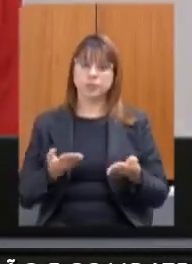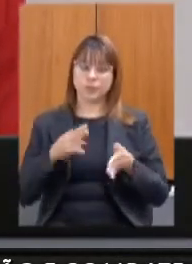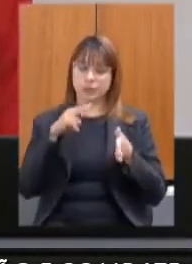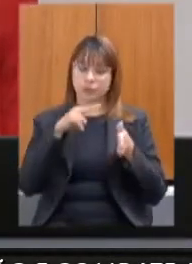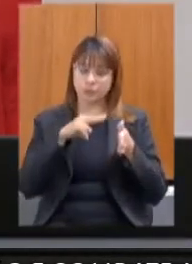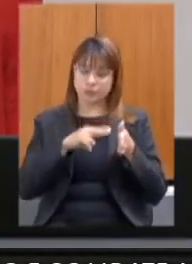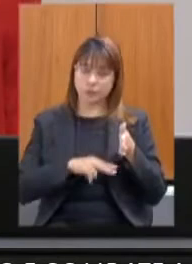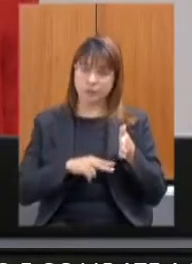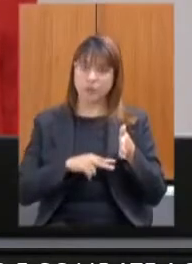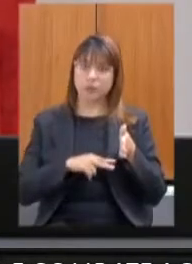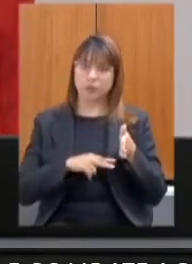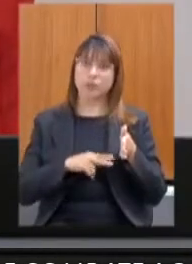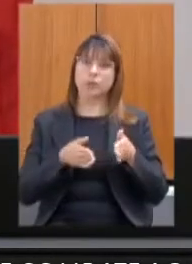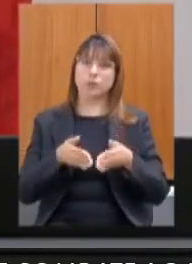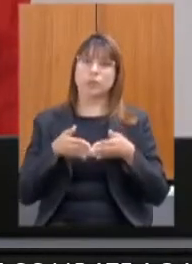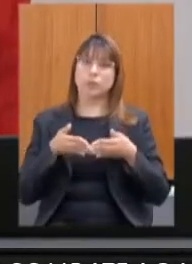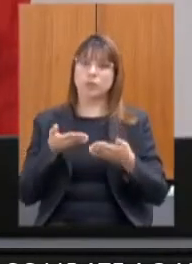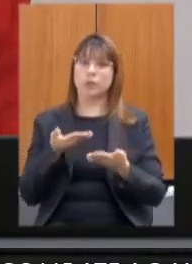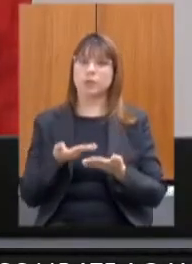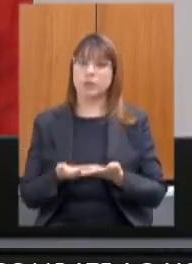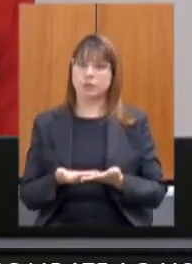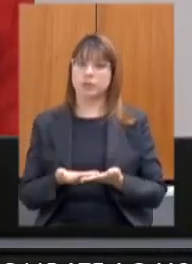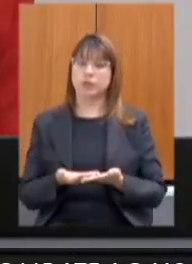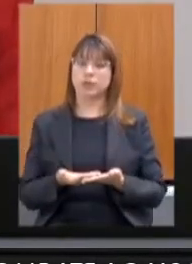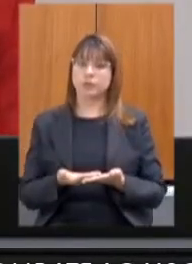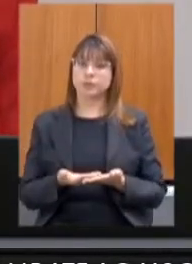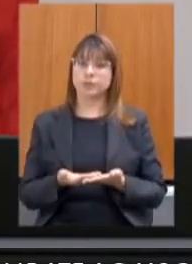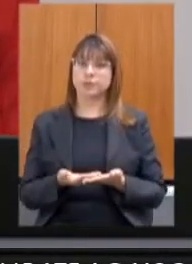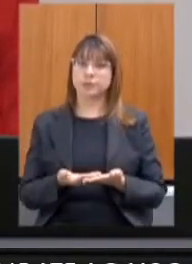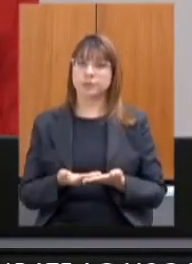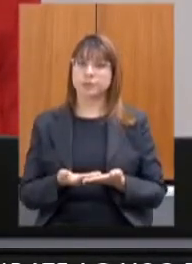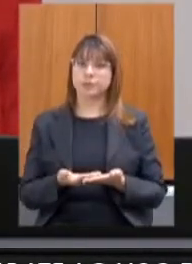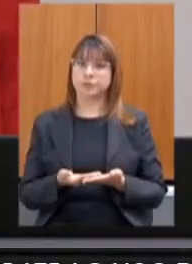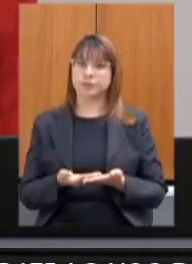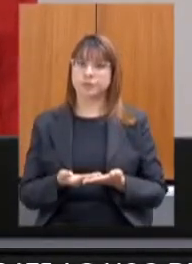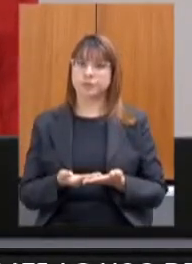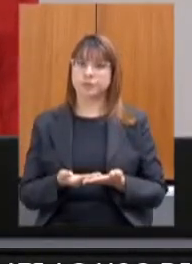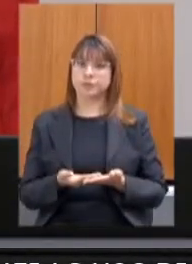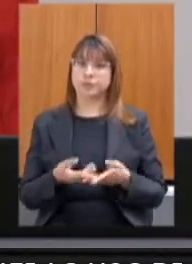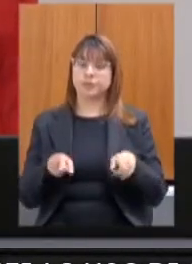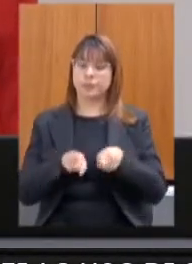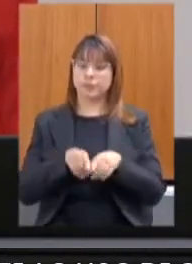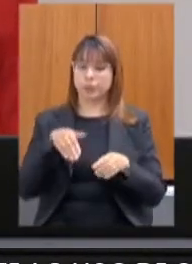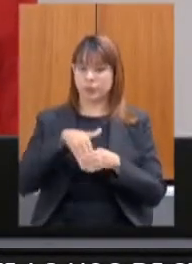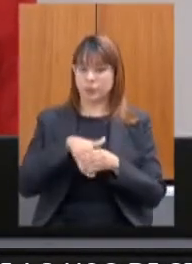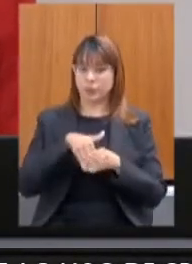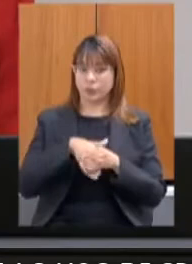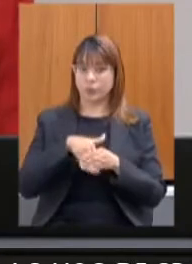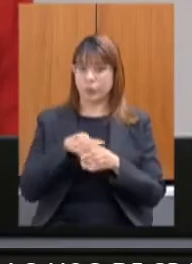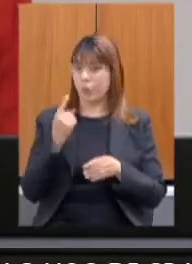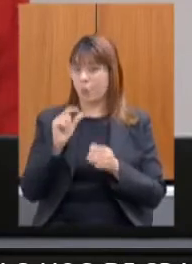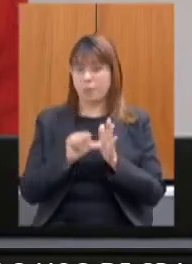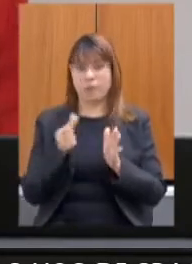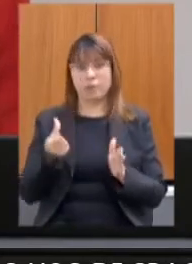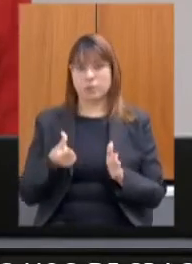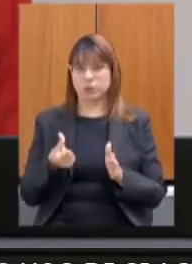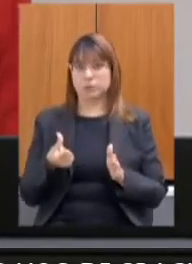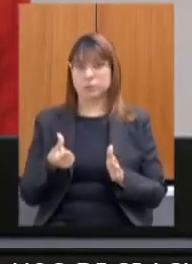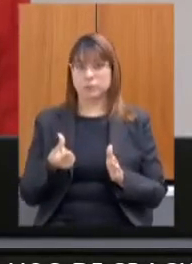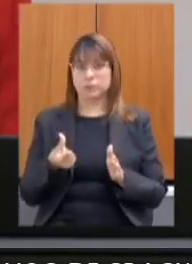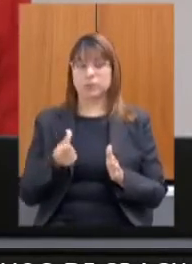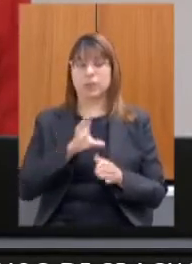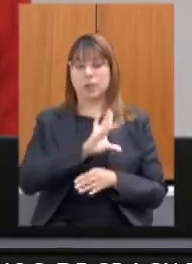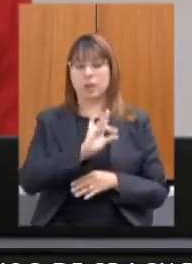leitura dos requerimentos e a gente vai fazer a votação em bloco passando por cada